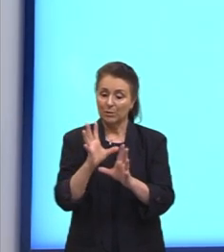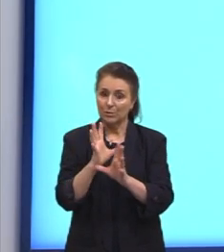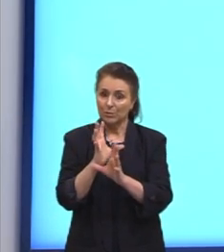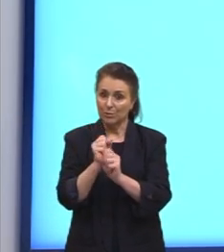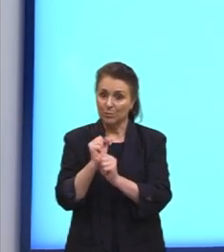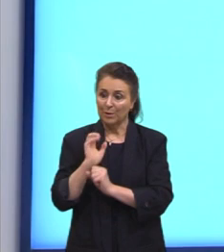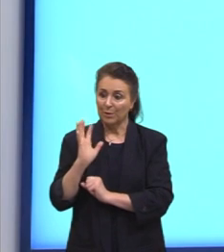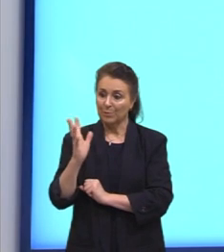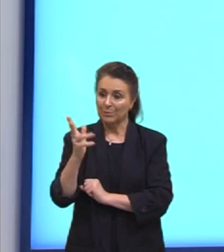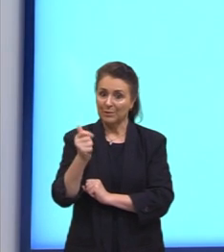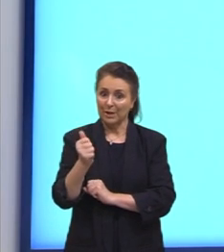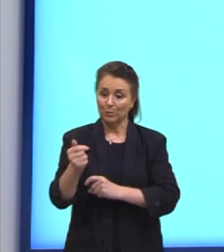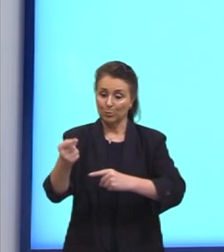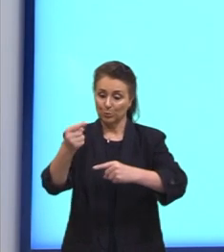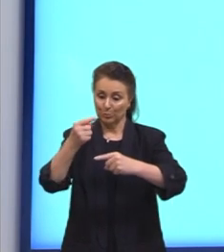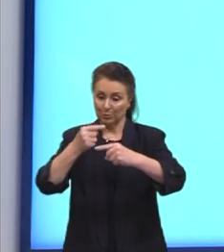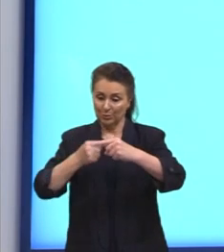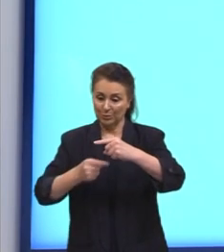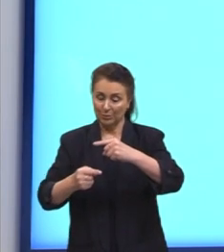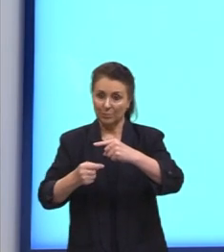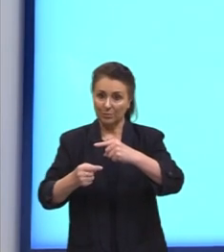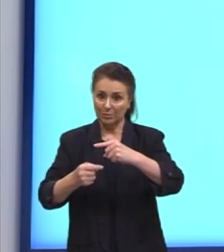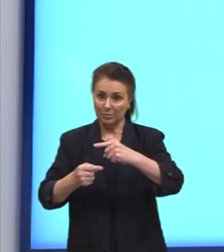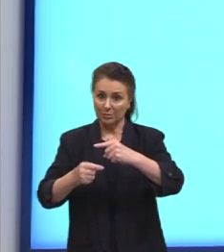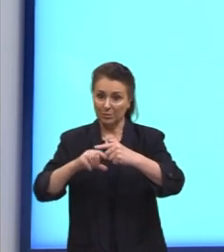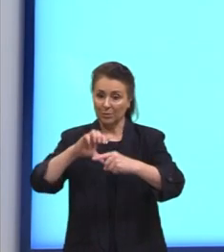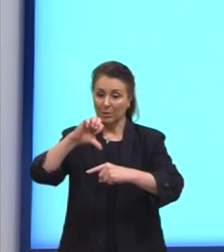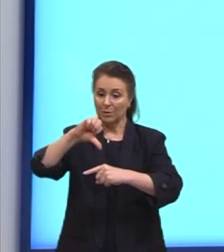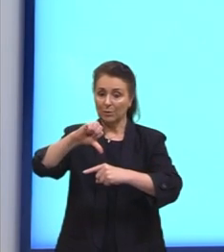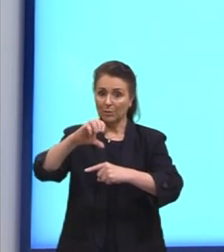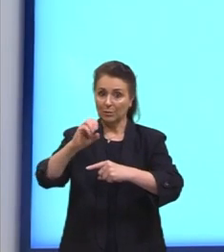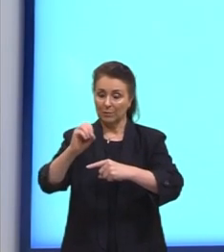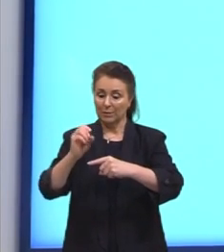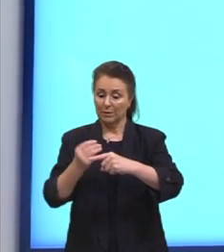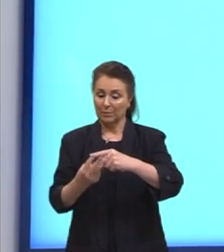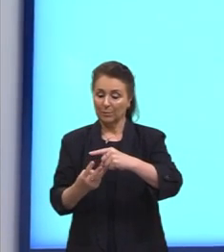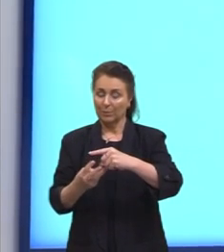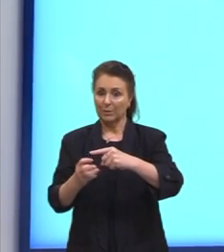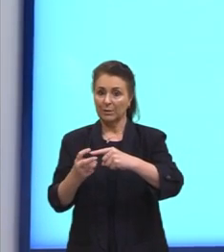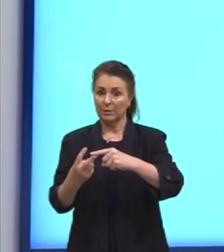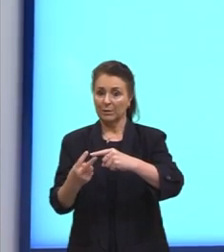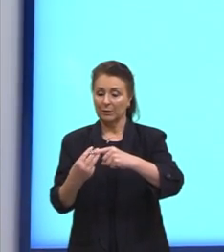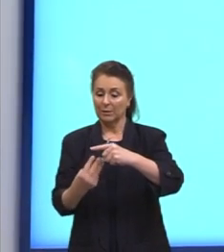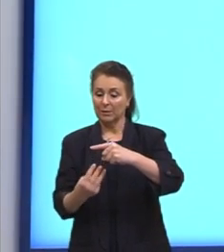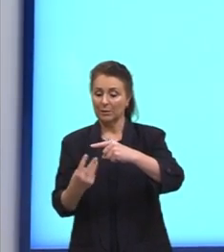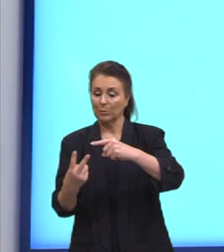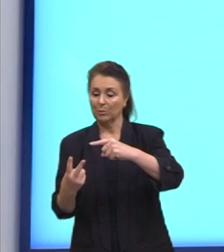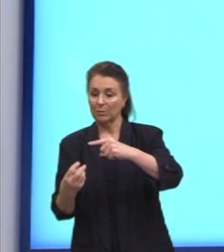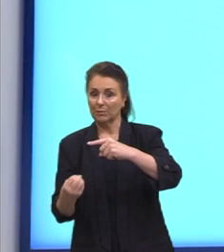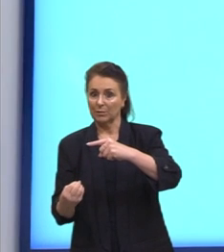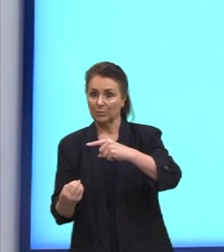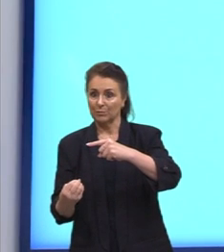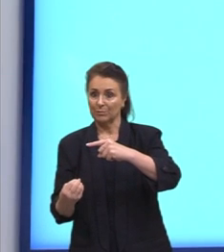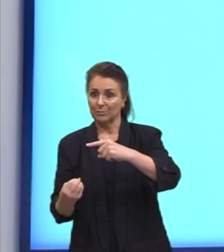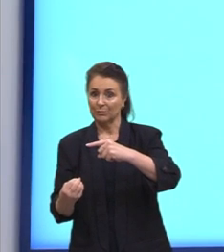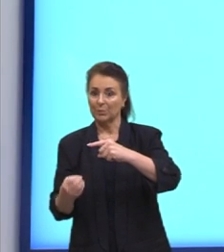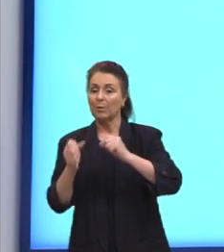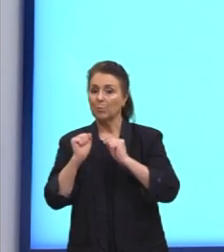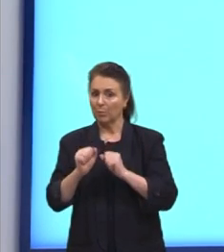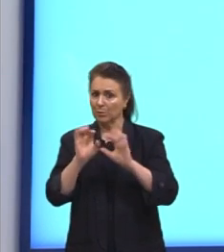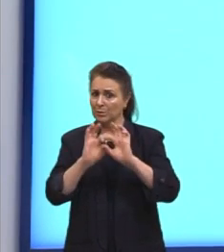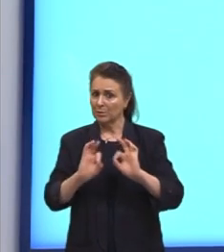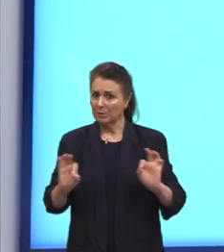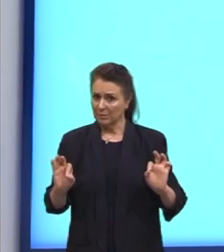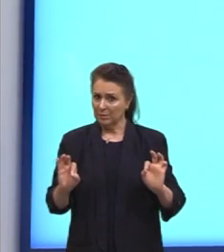dados do denominador, e teríamos 90 sobre 320. Posso simplificar esta